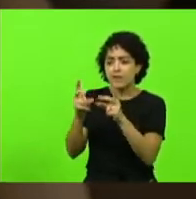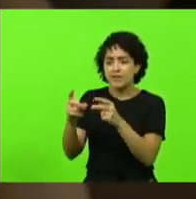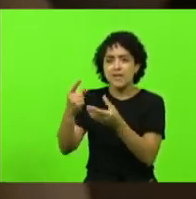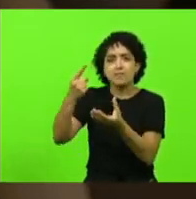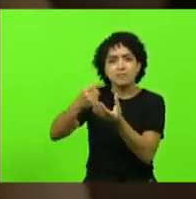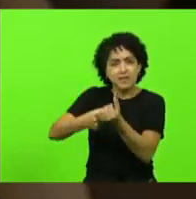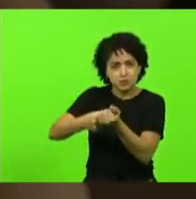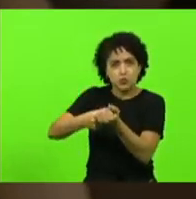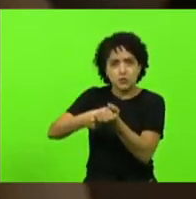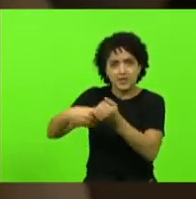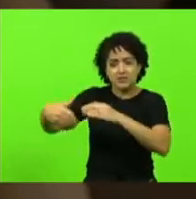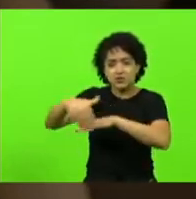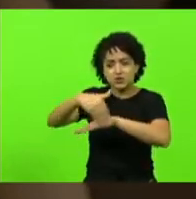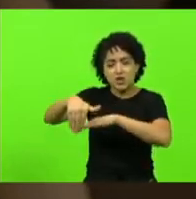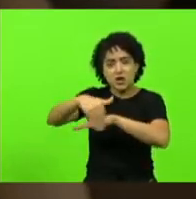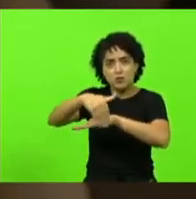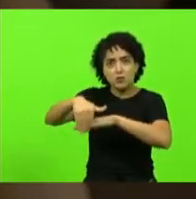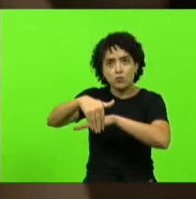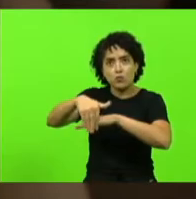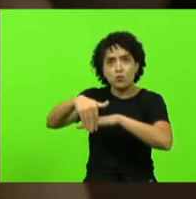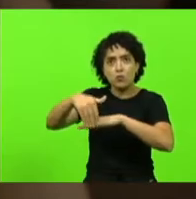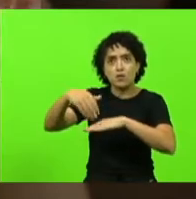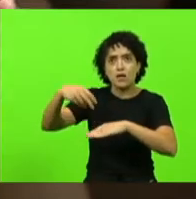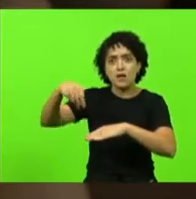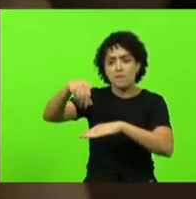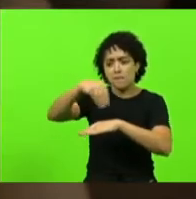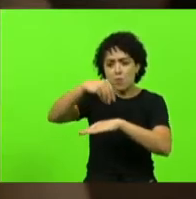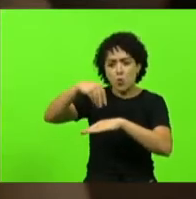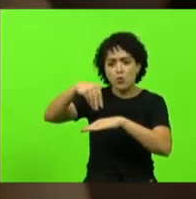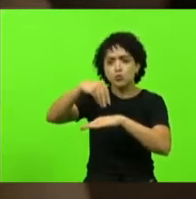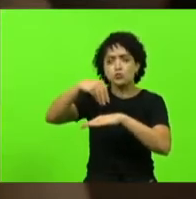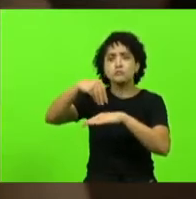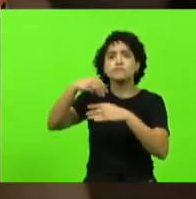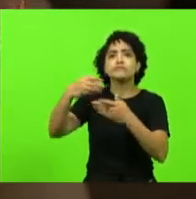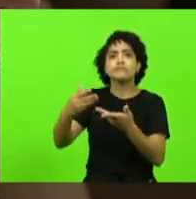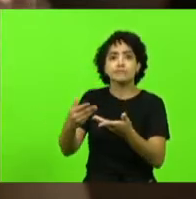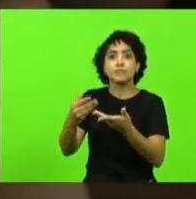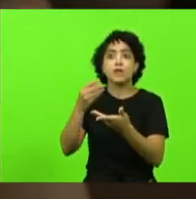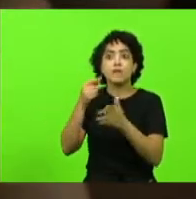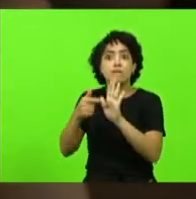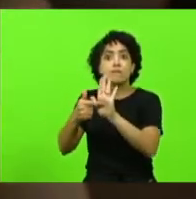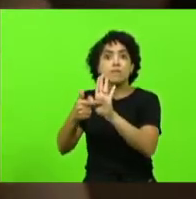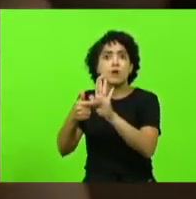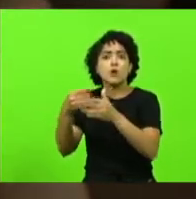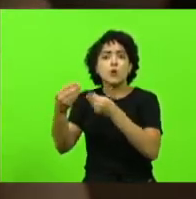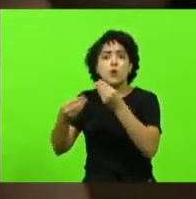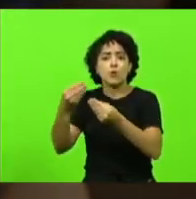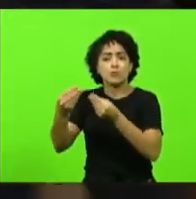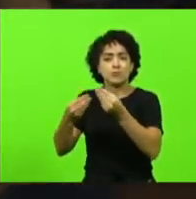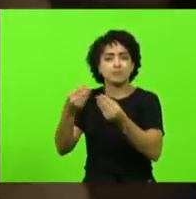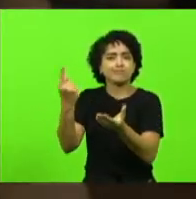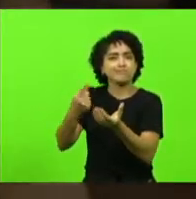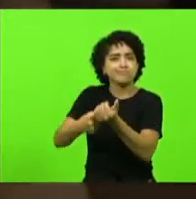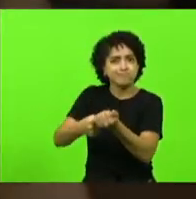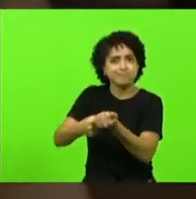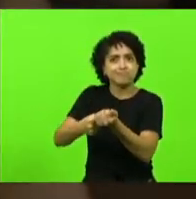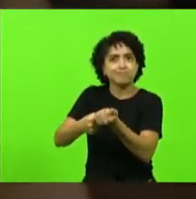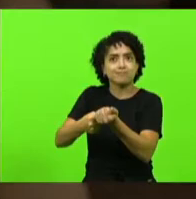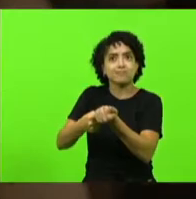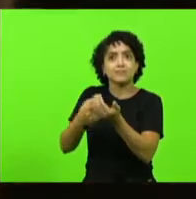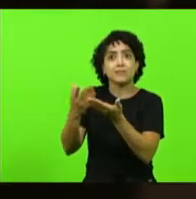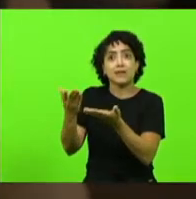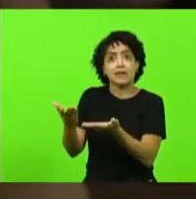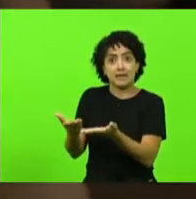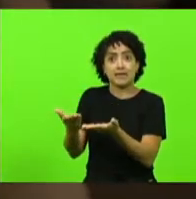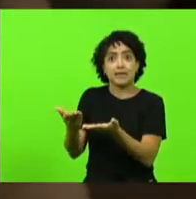o molho brasileiro resolveu mostrar a nossa forma de servir cachorro-quente entretanto ele na